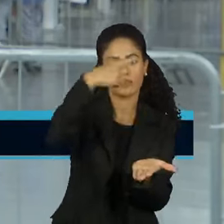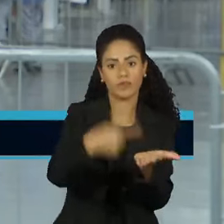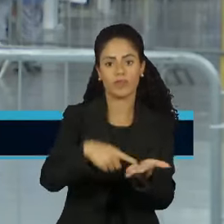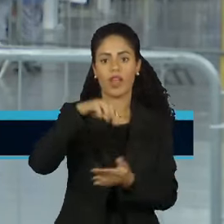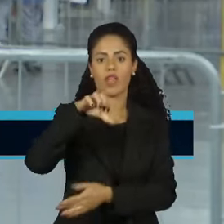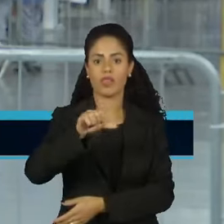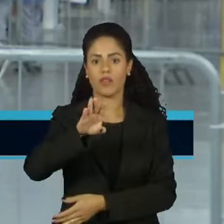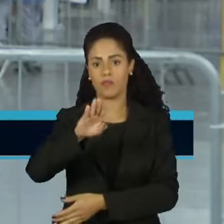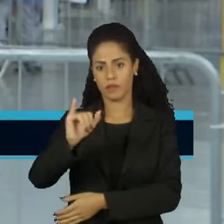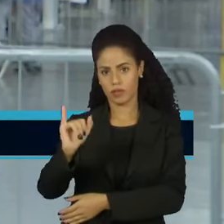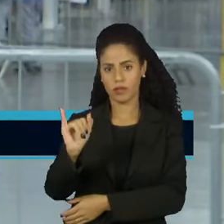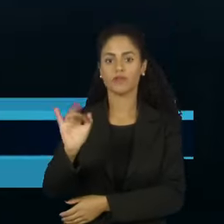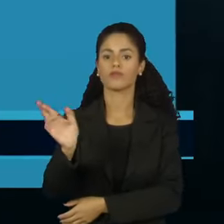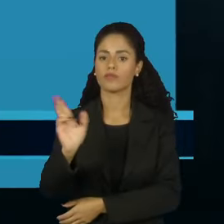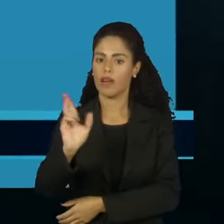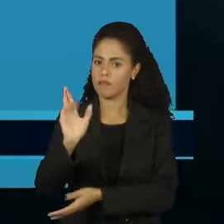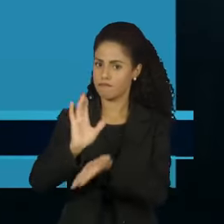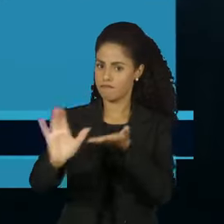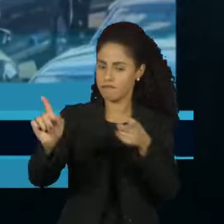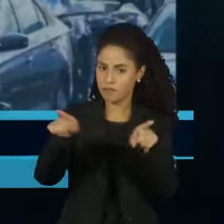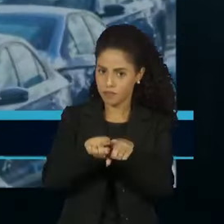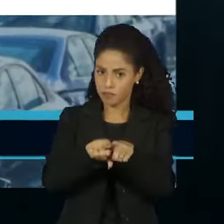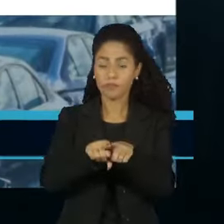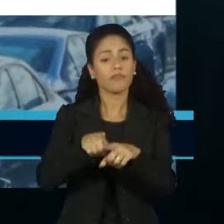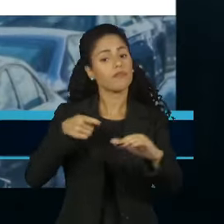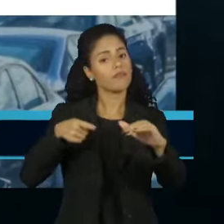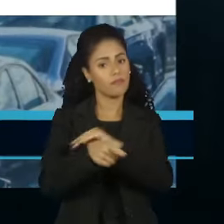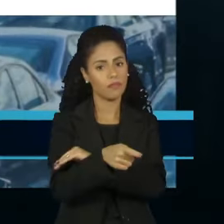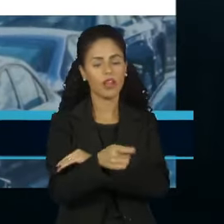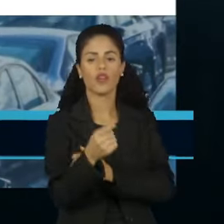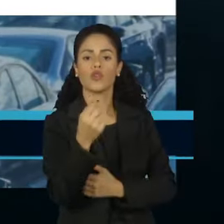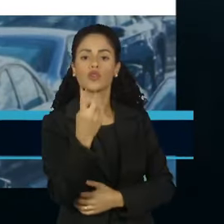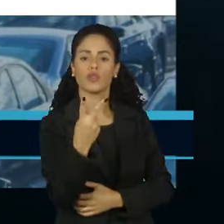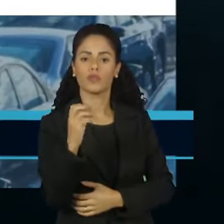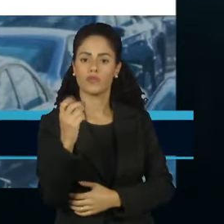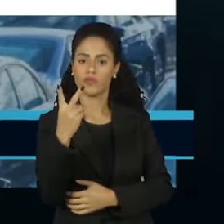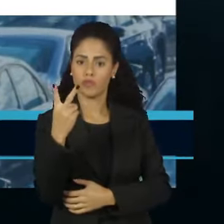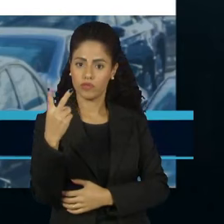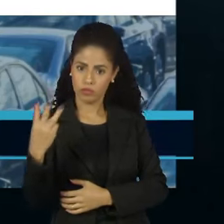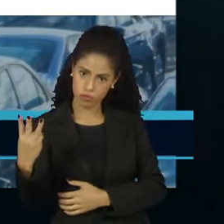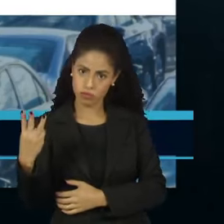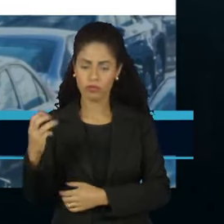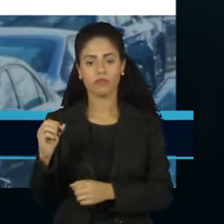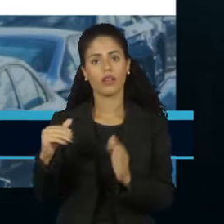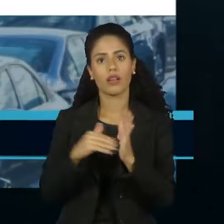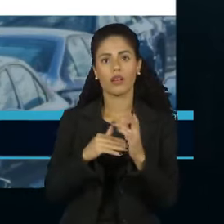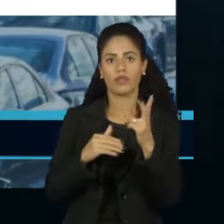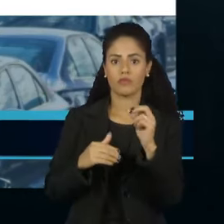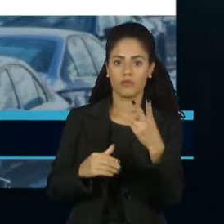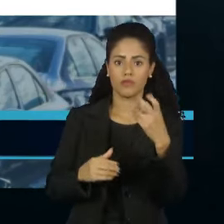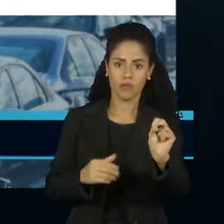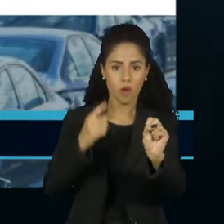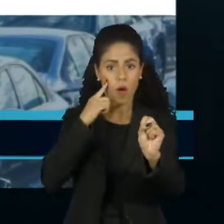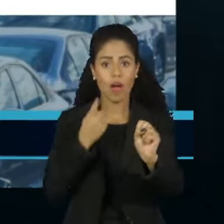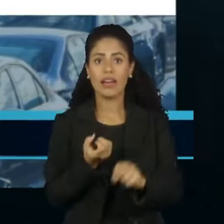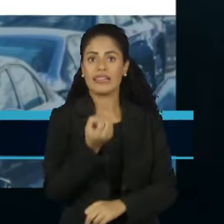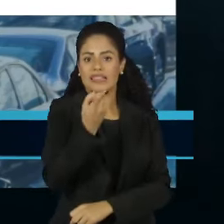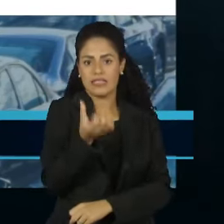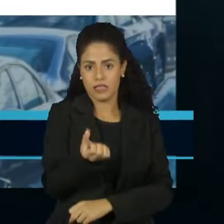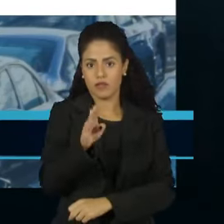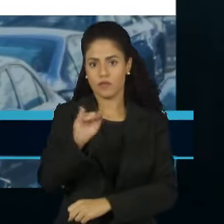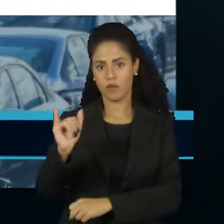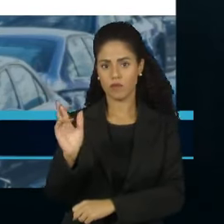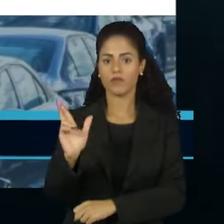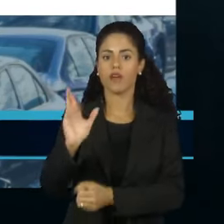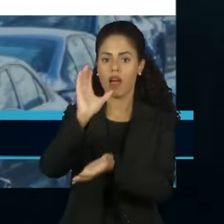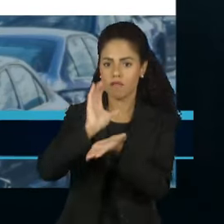bilhões de reais no país. Com isso, o investimento entre 2022 e 2028 chega a 16 bilhões de reais nas